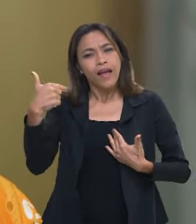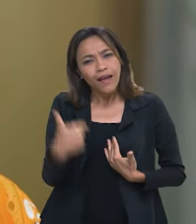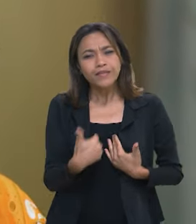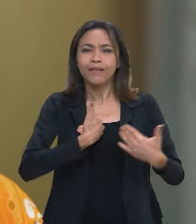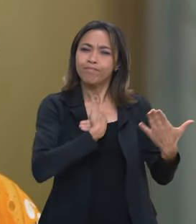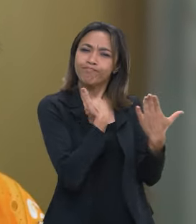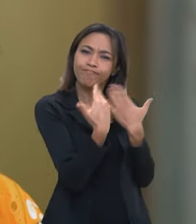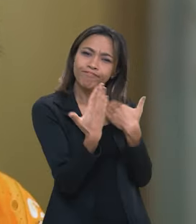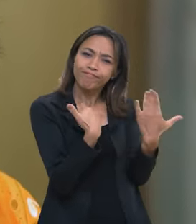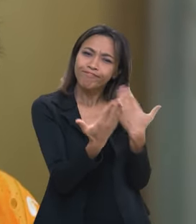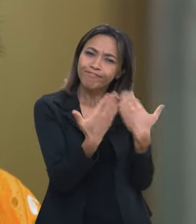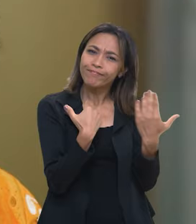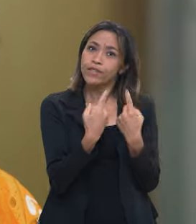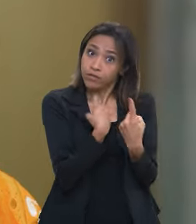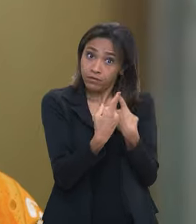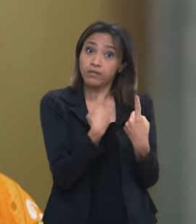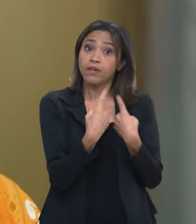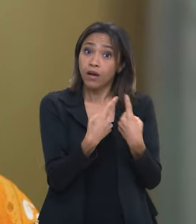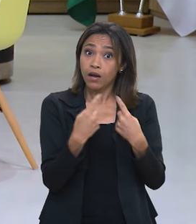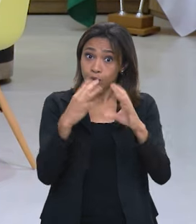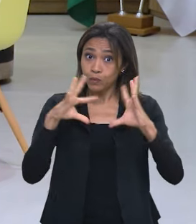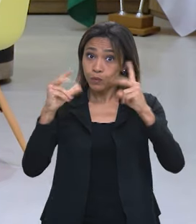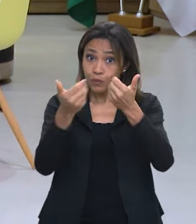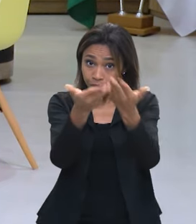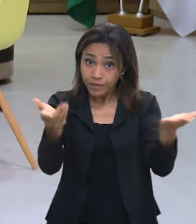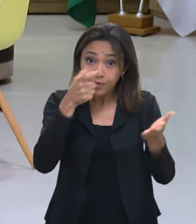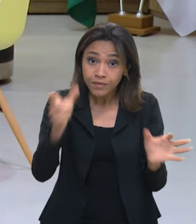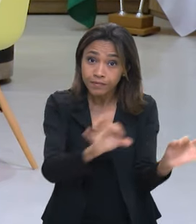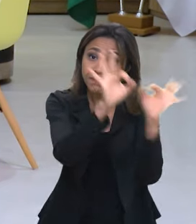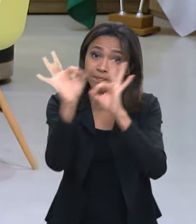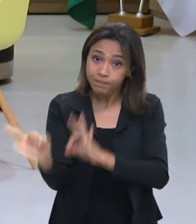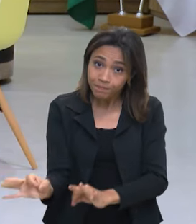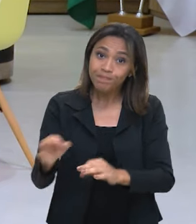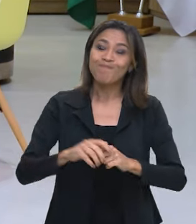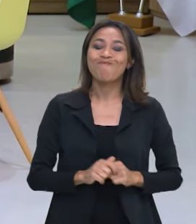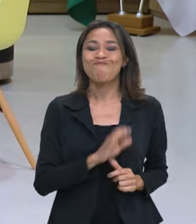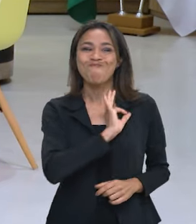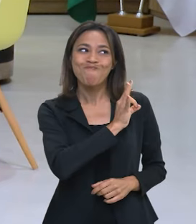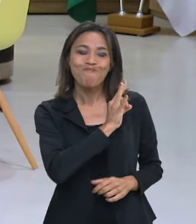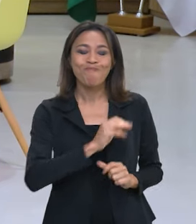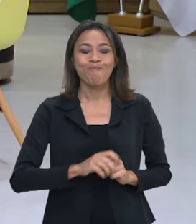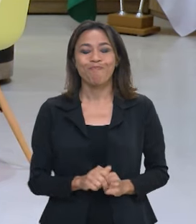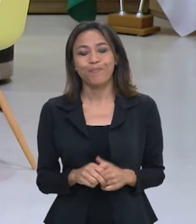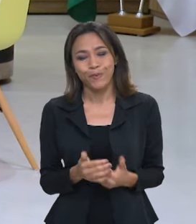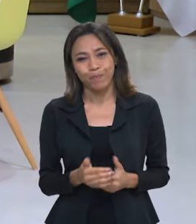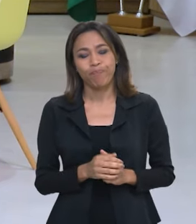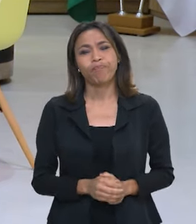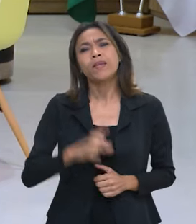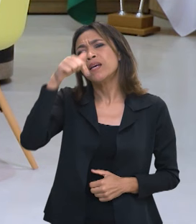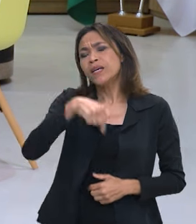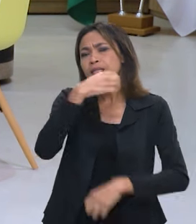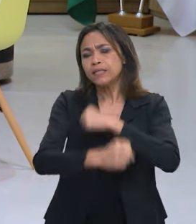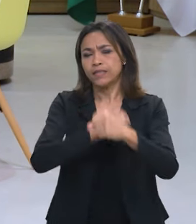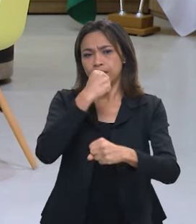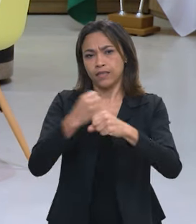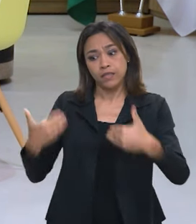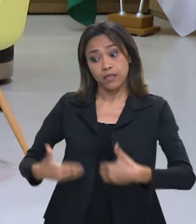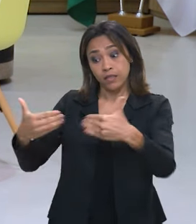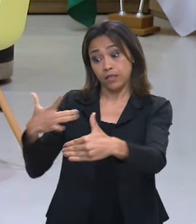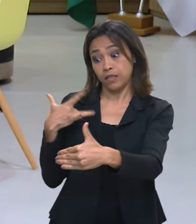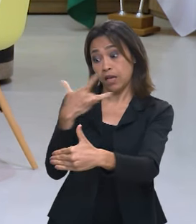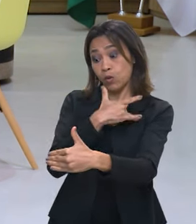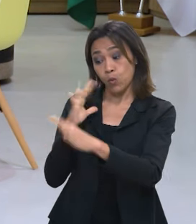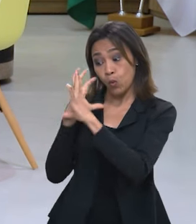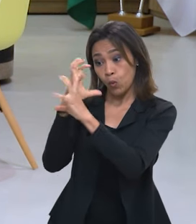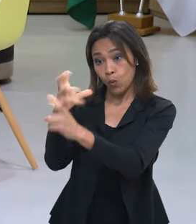essa conversa e esse diálogo também com todos que nos acompanham. Bom, ministra, nesse ano o Ministério da